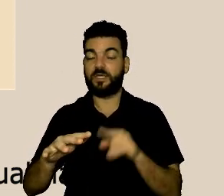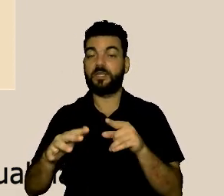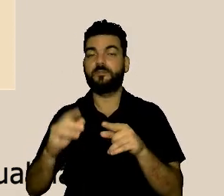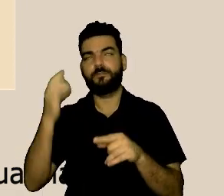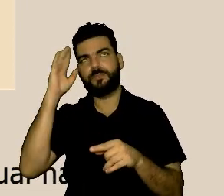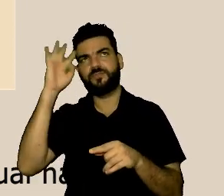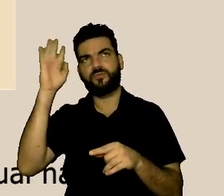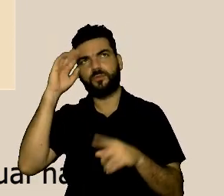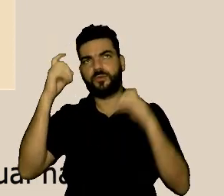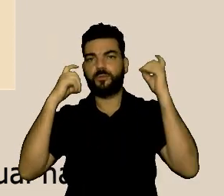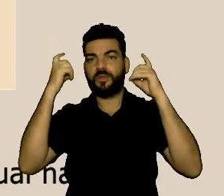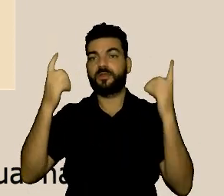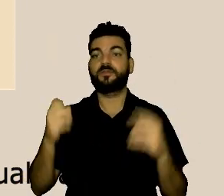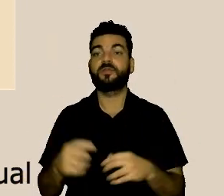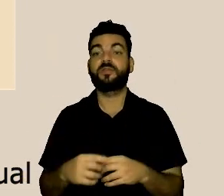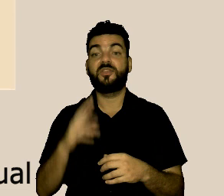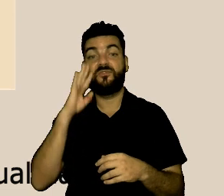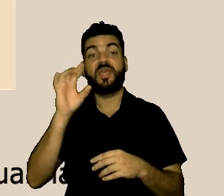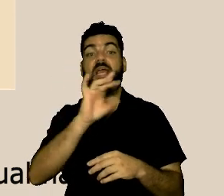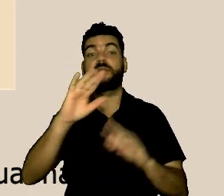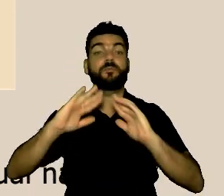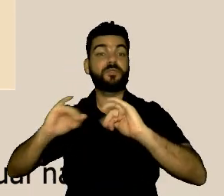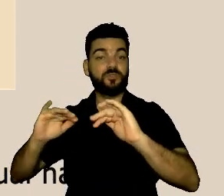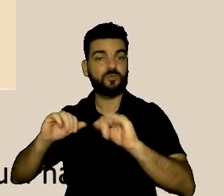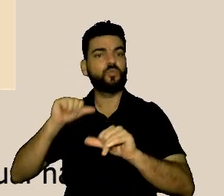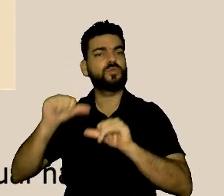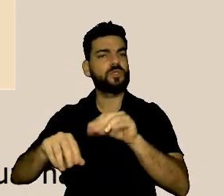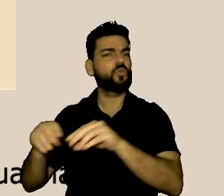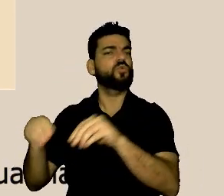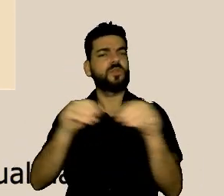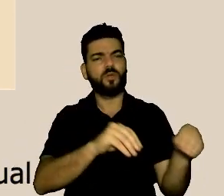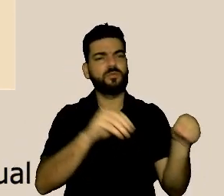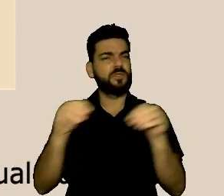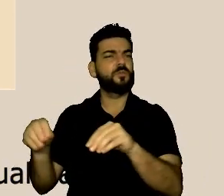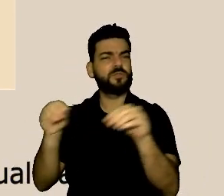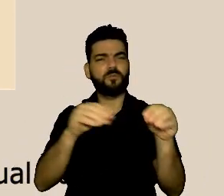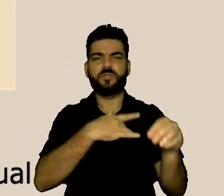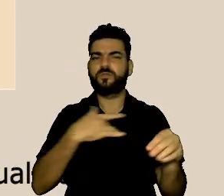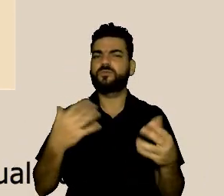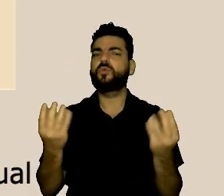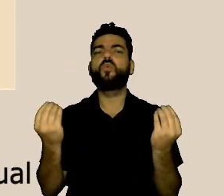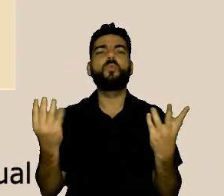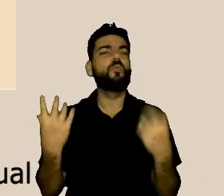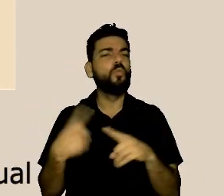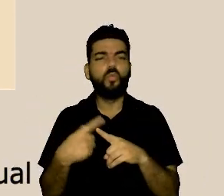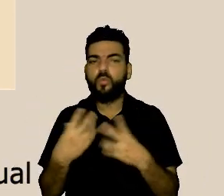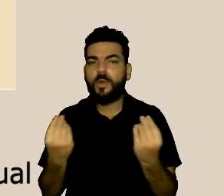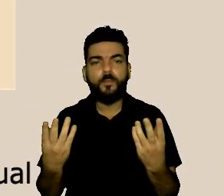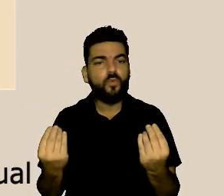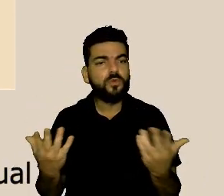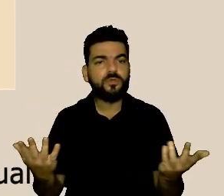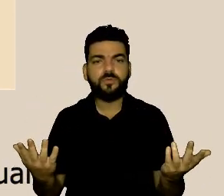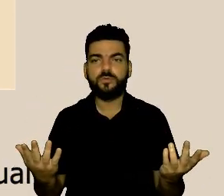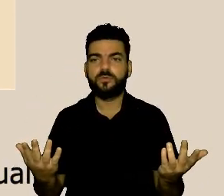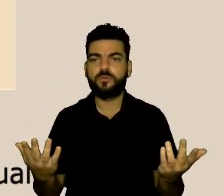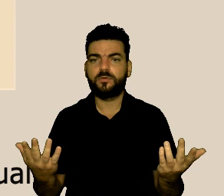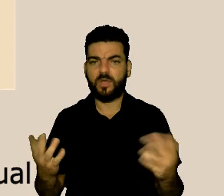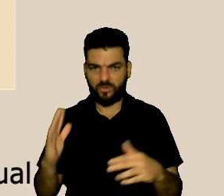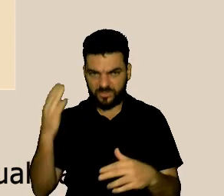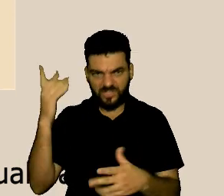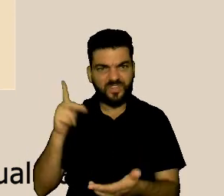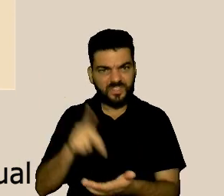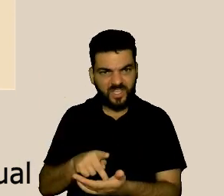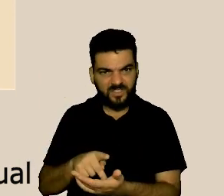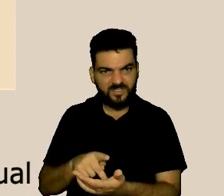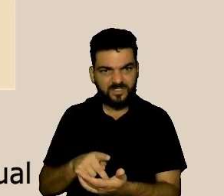começou a olhar os pedidos de alteração de lotação por motivo de saúde e falou, gente, mas escuta, isso aqui é uma coisa que acontece com uma